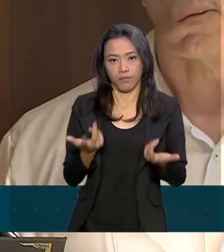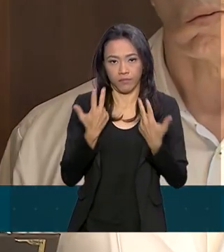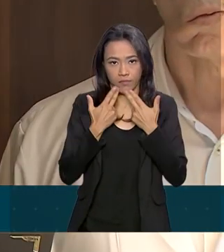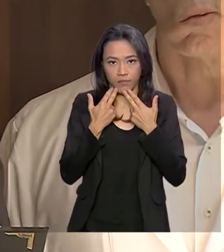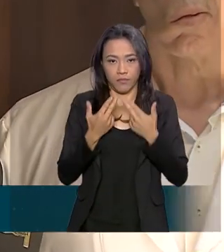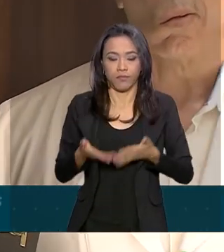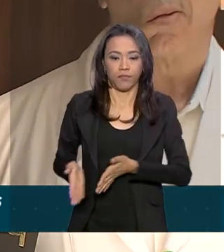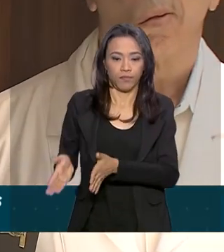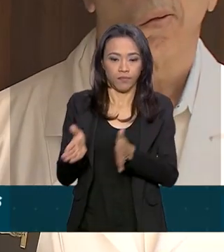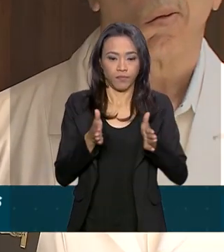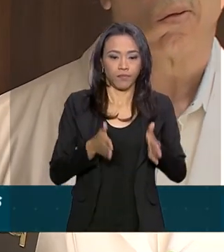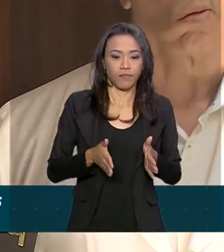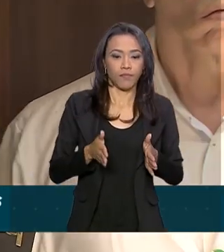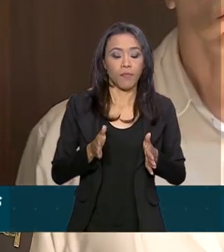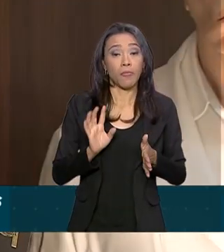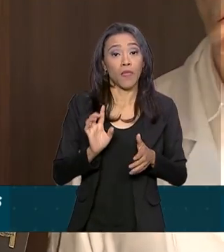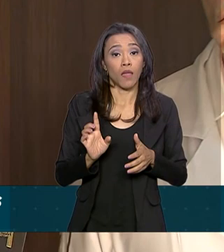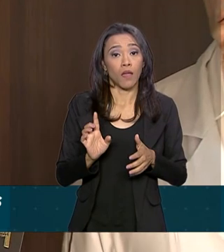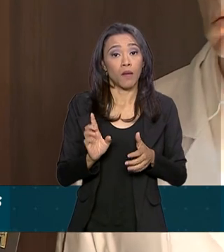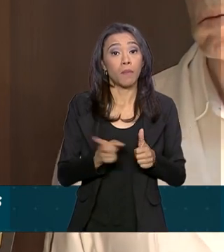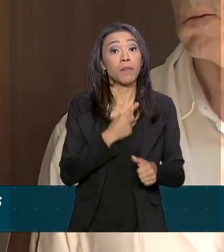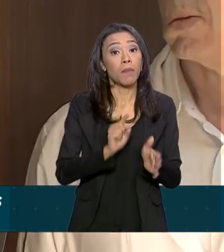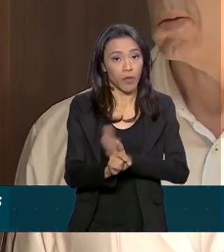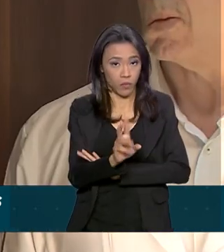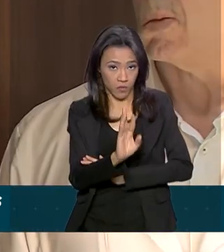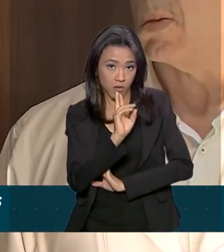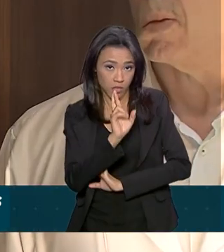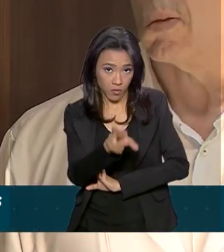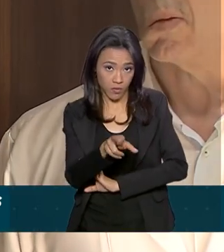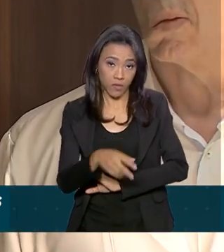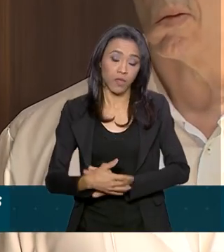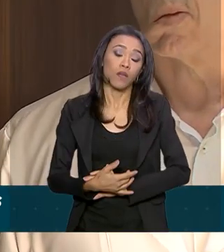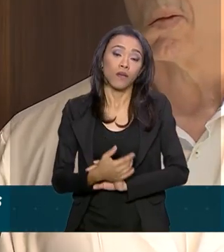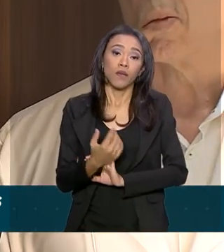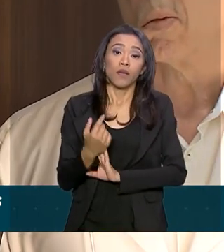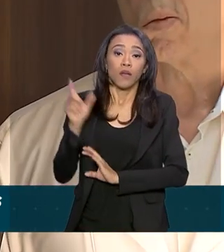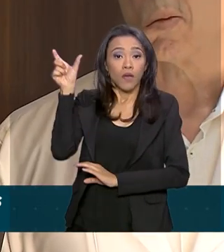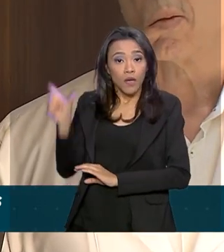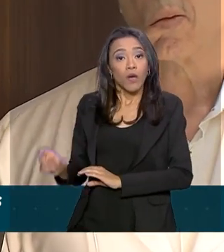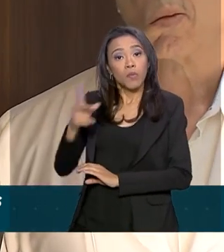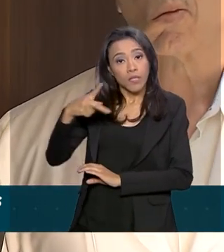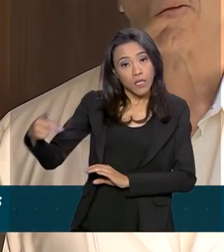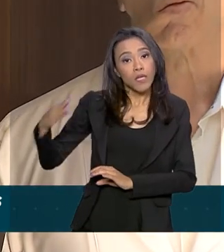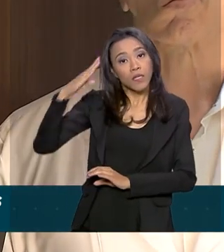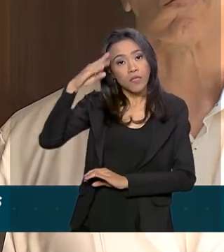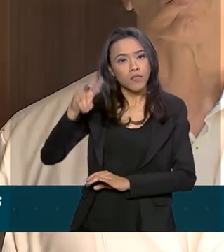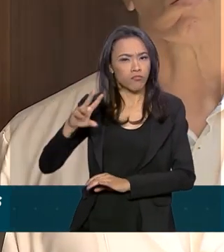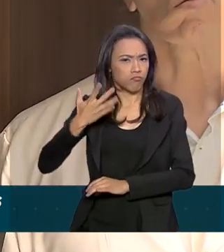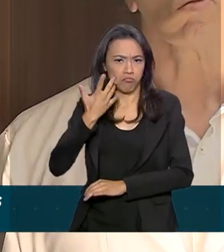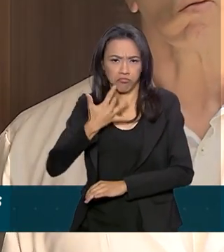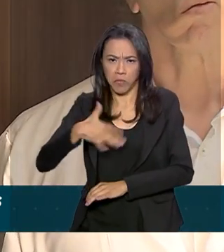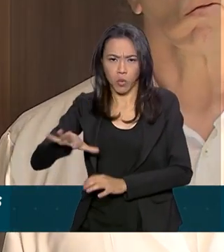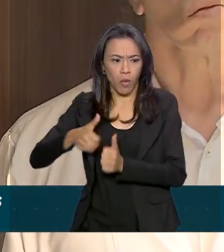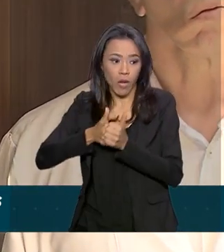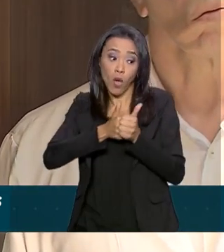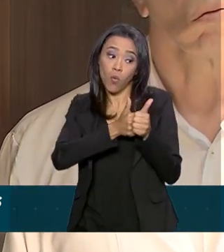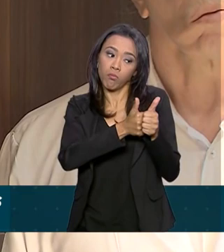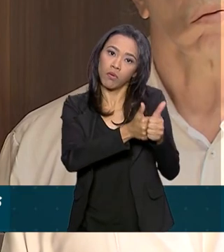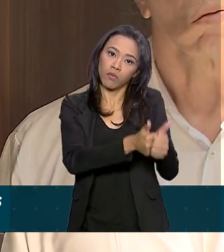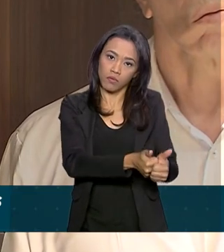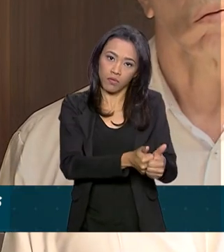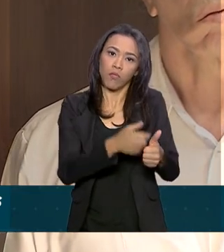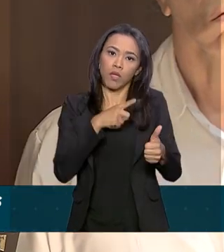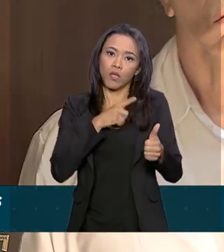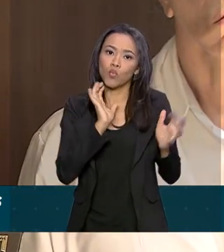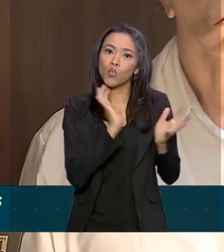A primeira pergunta, naturalmente que o senhor presidente da República acompanha por meio dos seus assessores